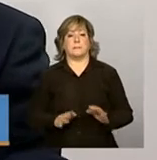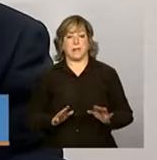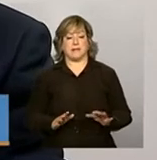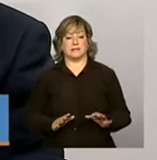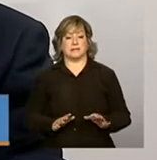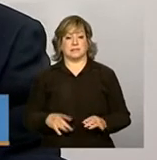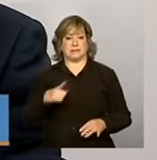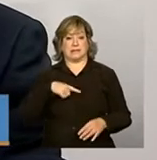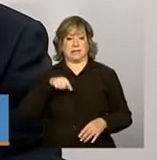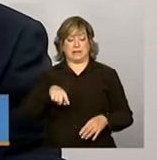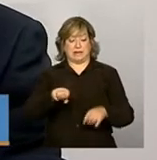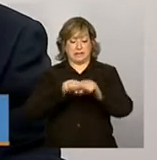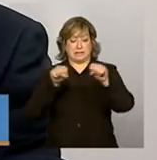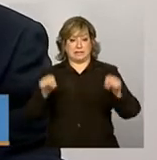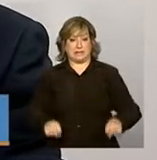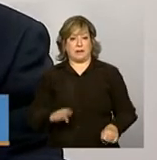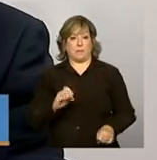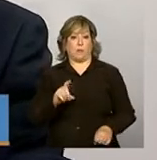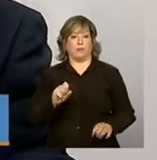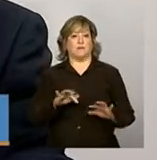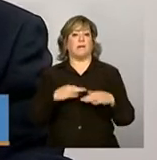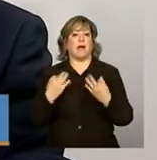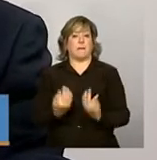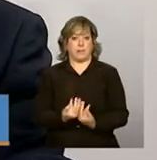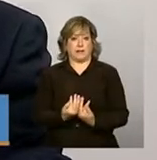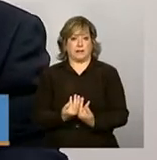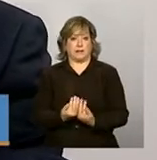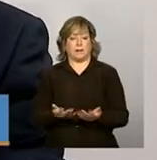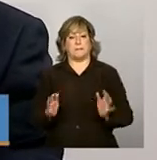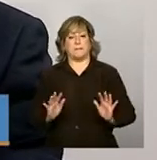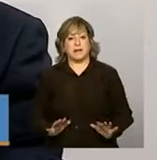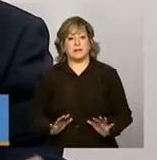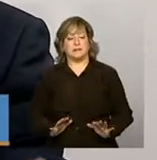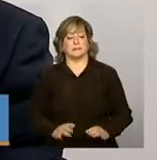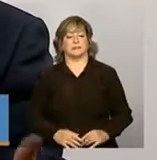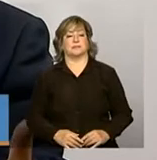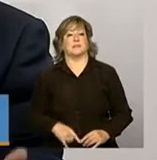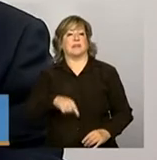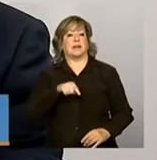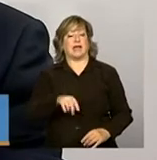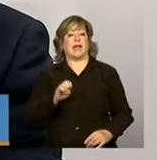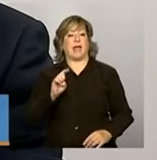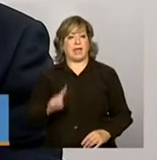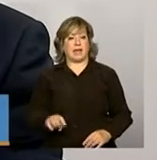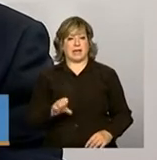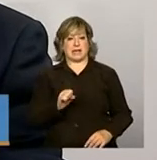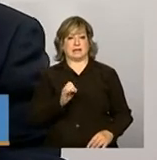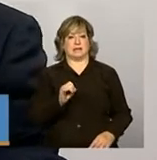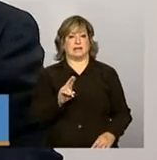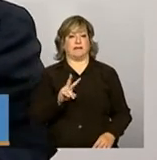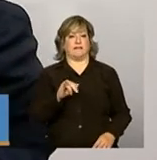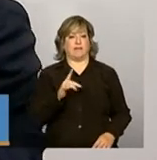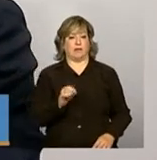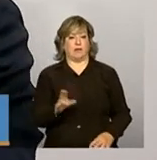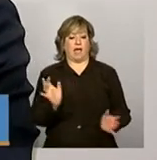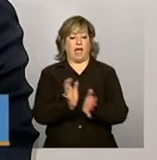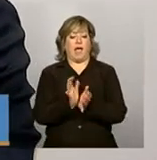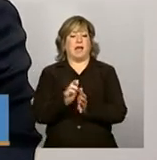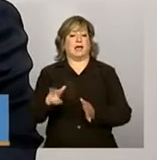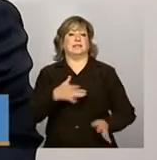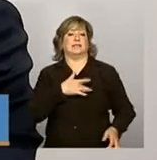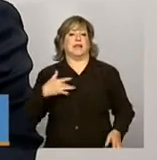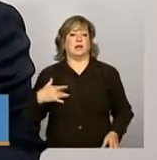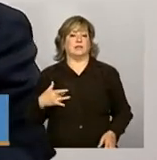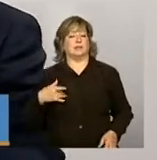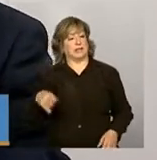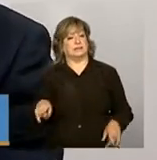eles o sistema de gestão do programa Bolsa Família. Todavia, ele é um servidor da área de saúde, ele é também um operador